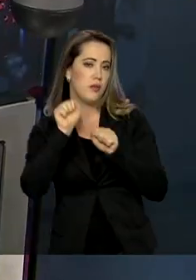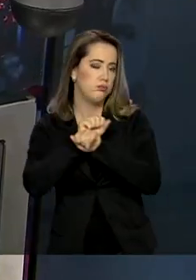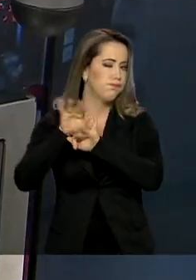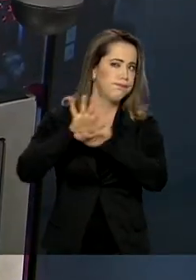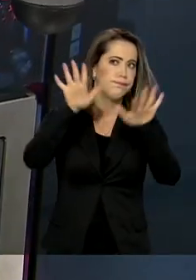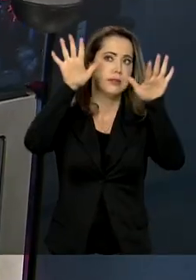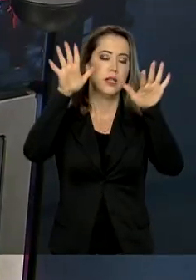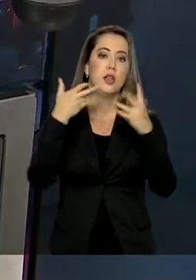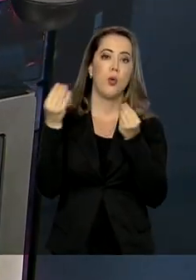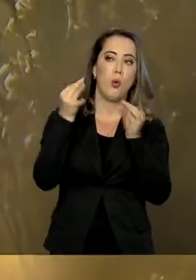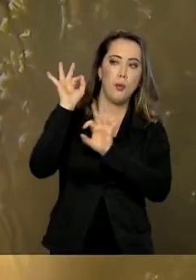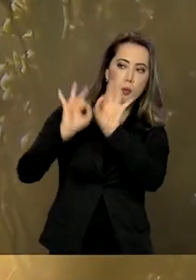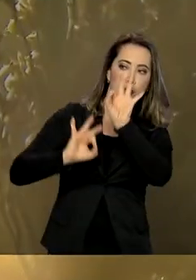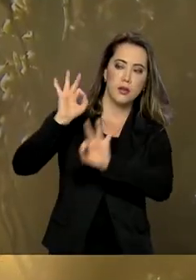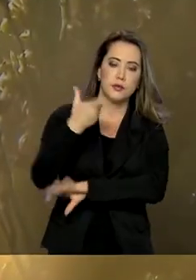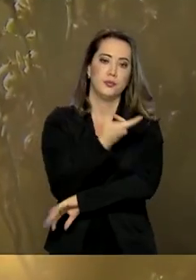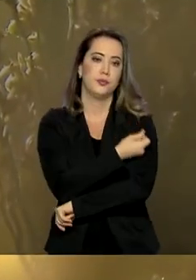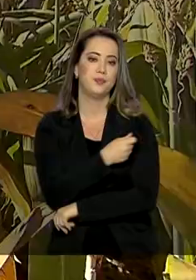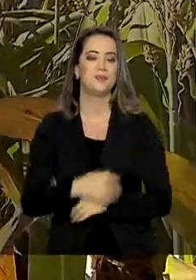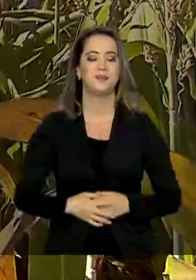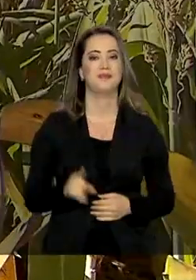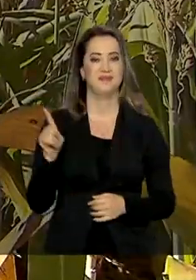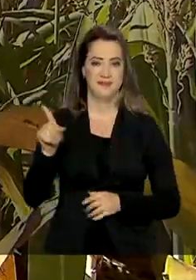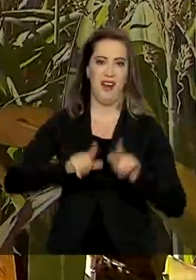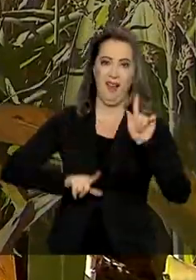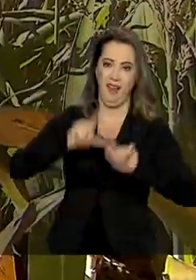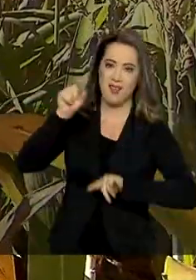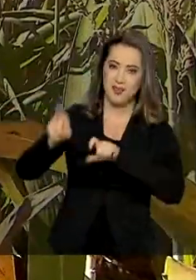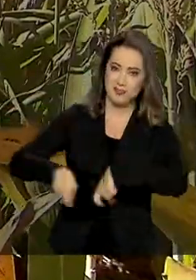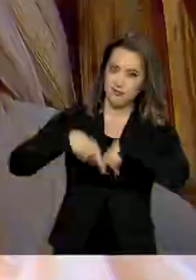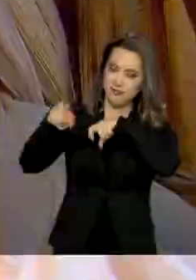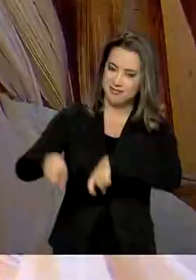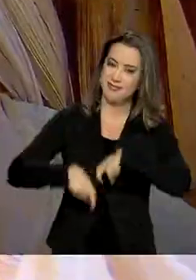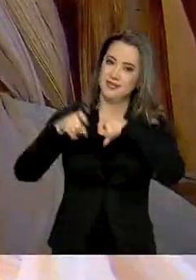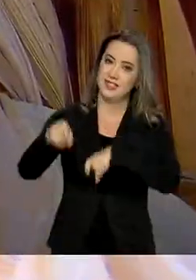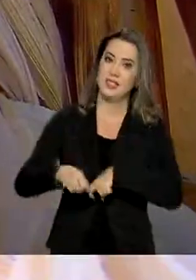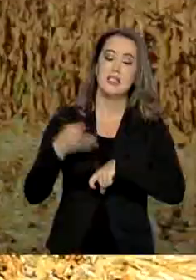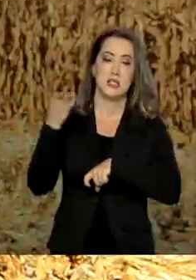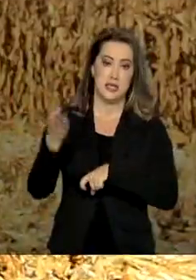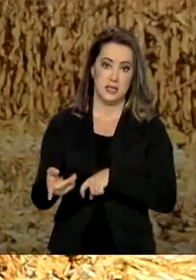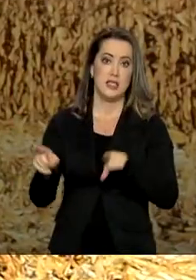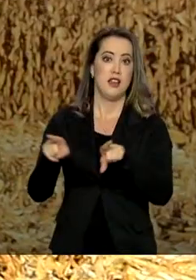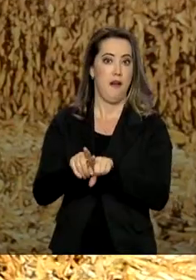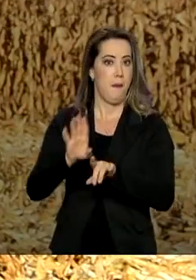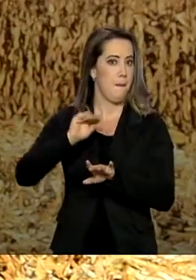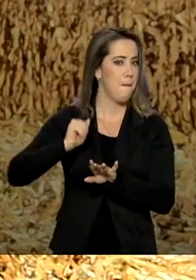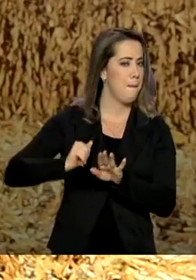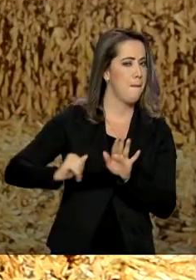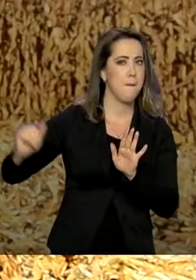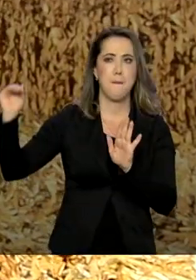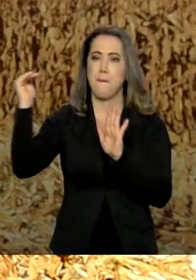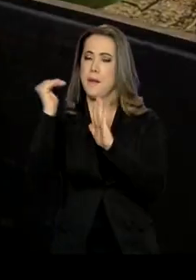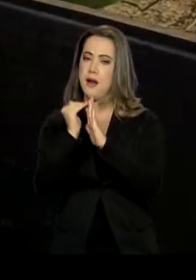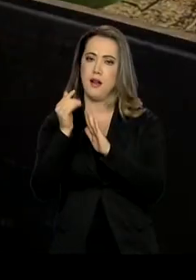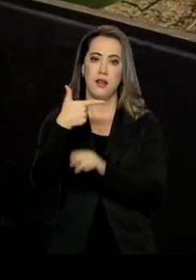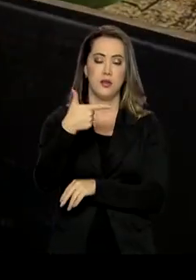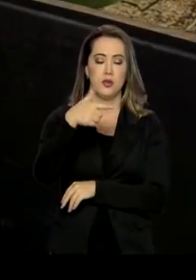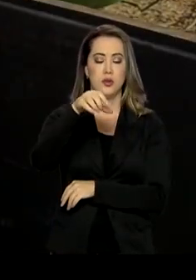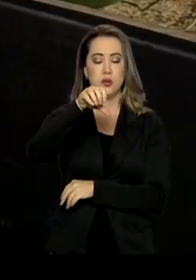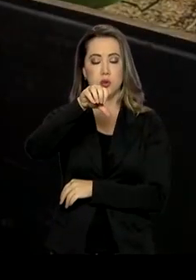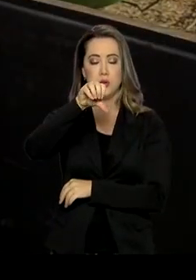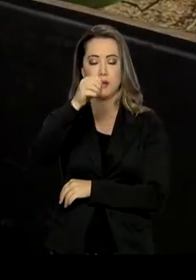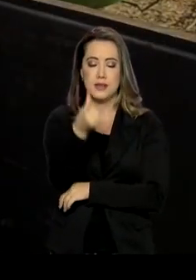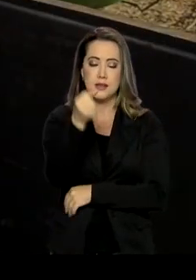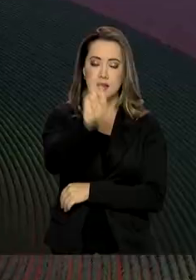de imunização. Fartura no campo. Produção brasileira de grãos deve ultrapassar 268